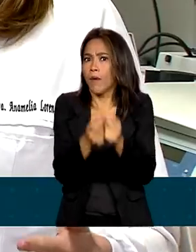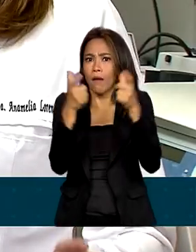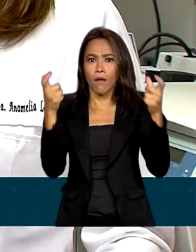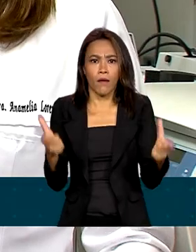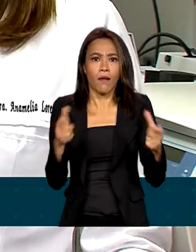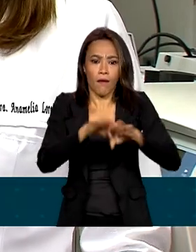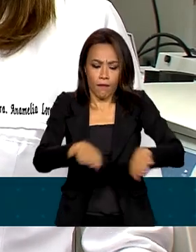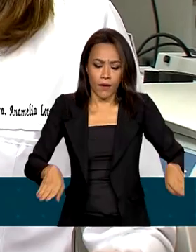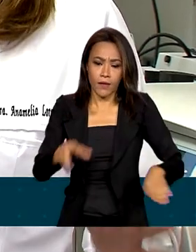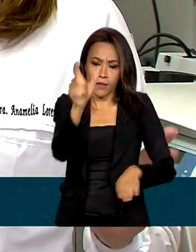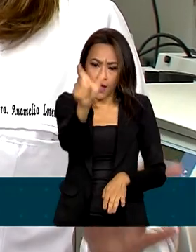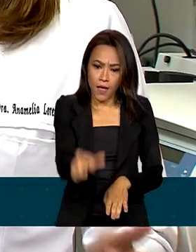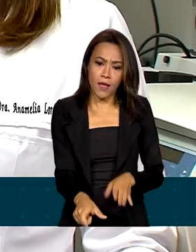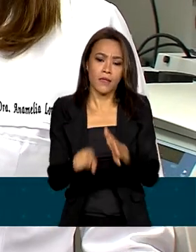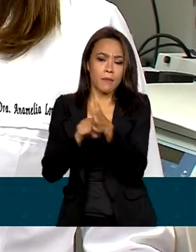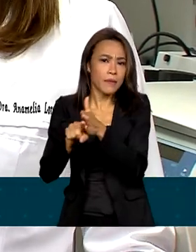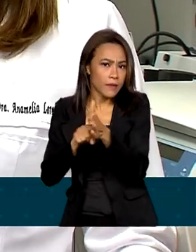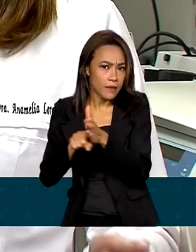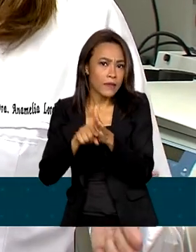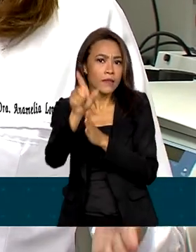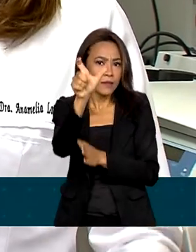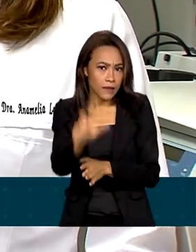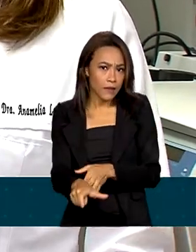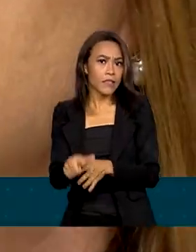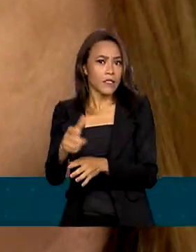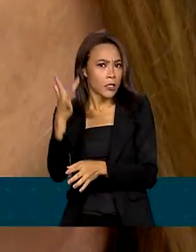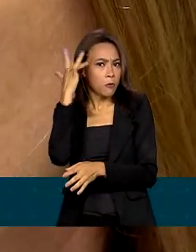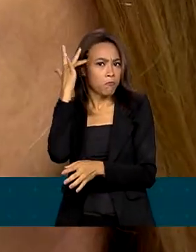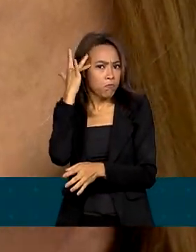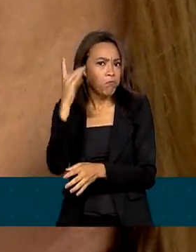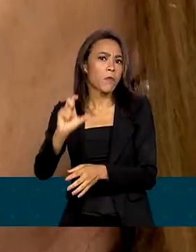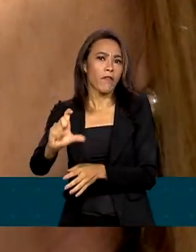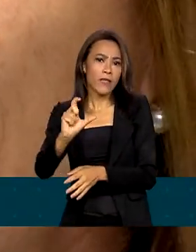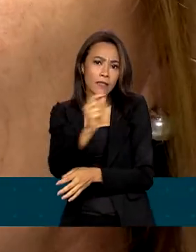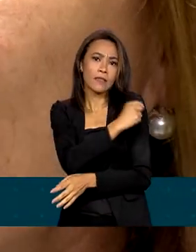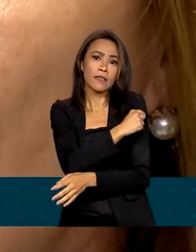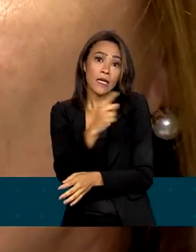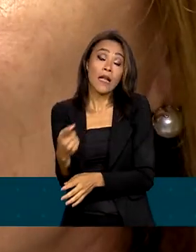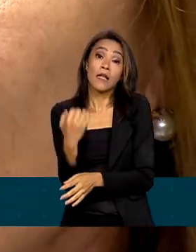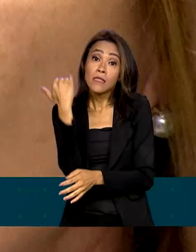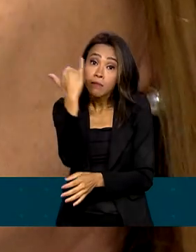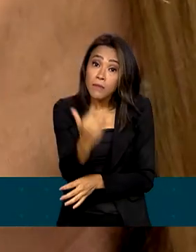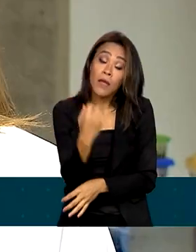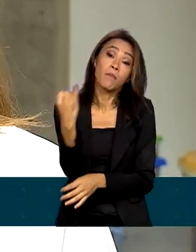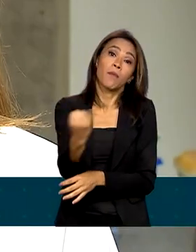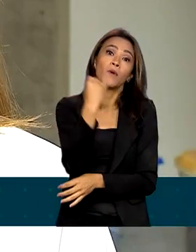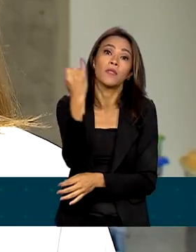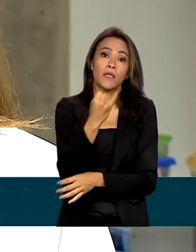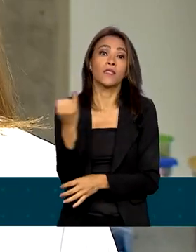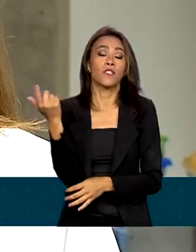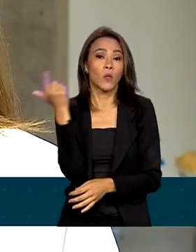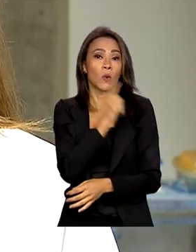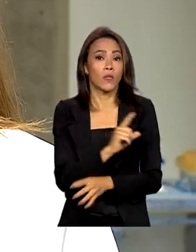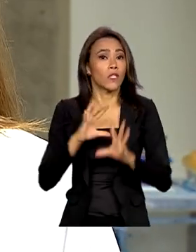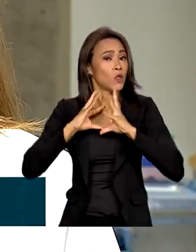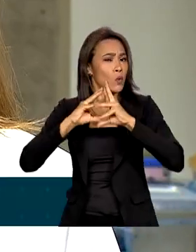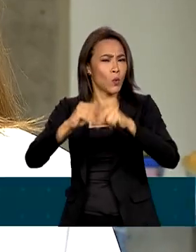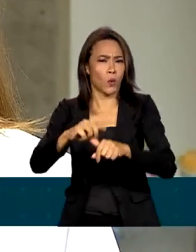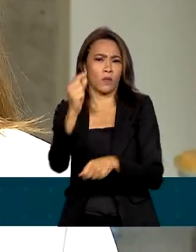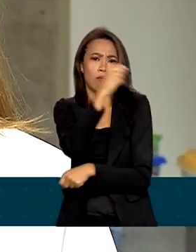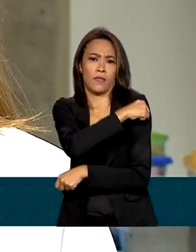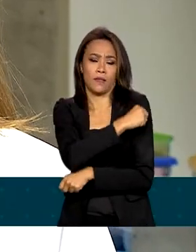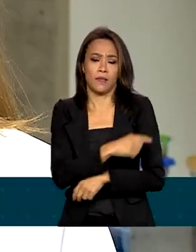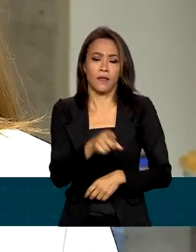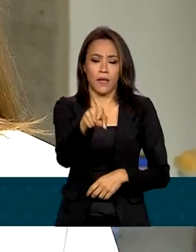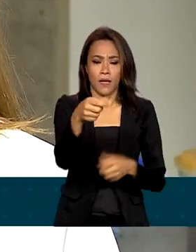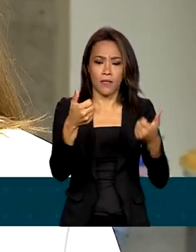cientista, especialista em vacinas, explica a importância de completar o ciclo vacinal. O decaimento das mortes que a gente está observando,